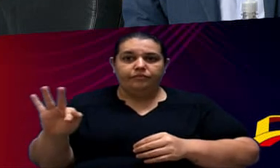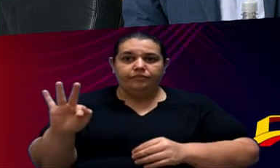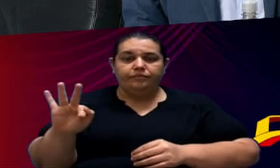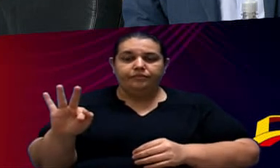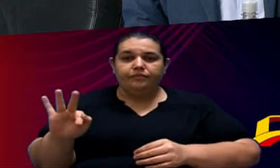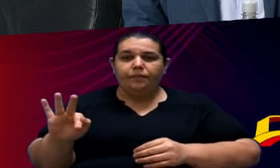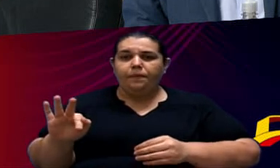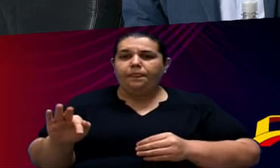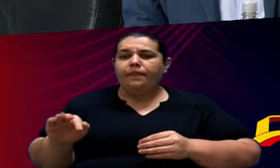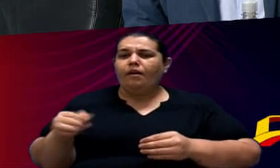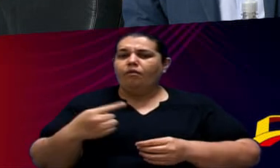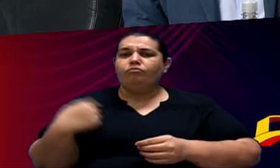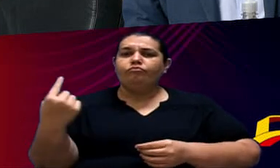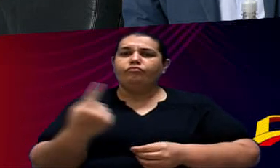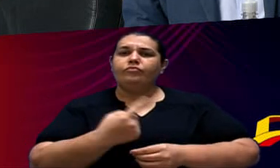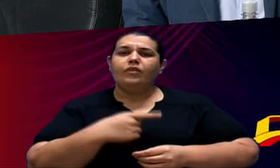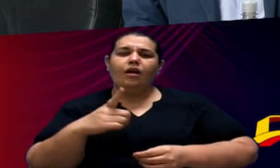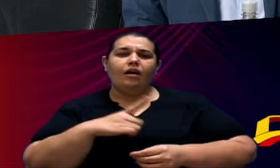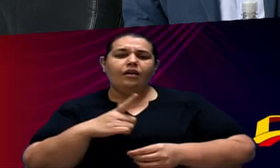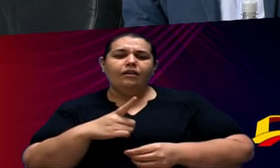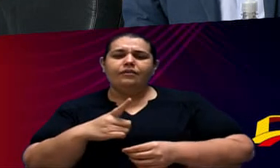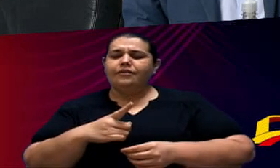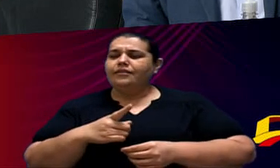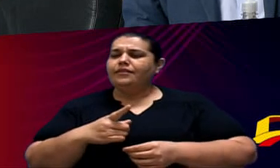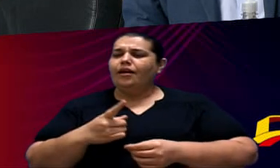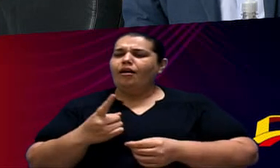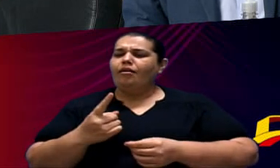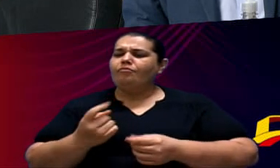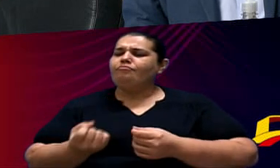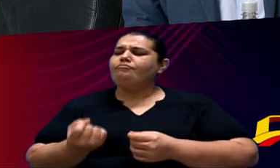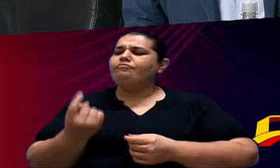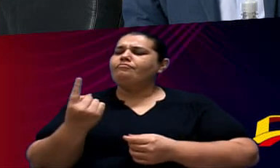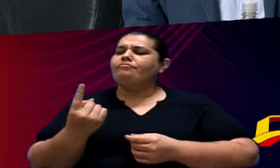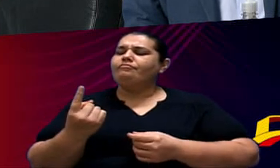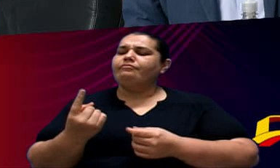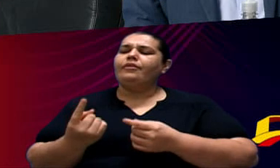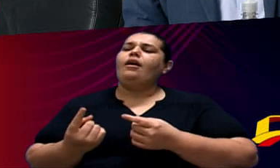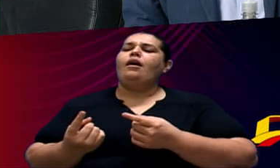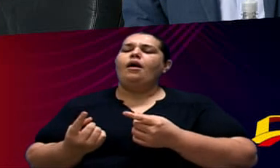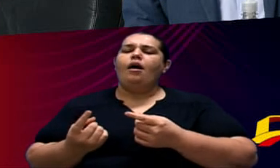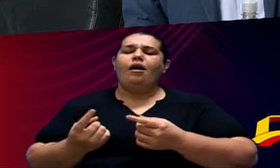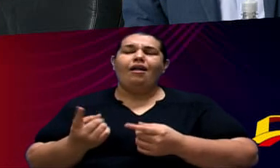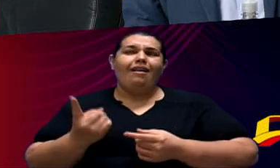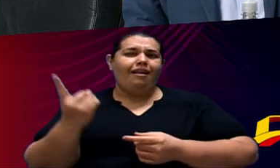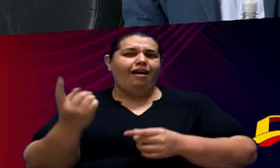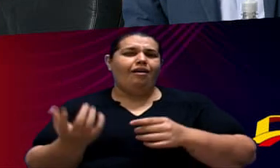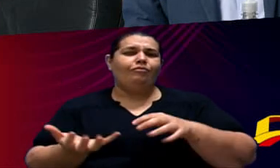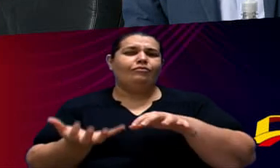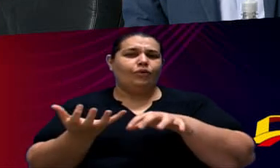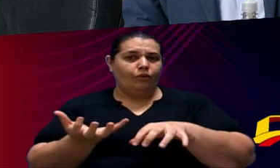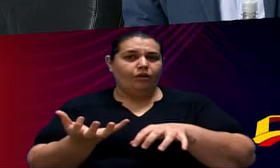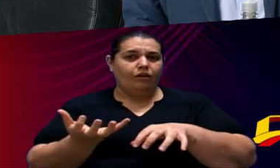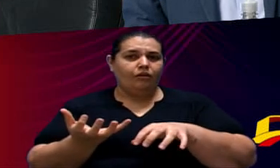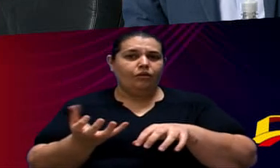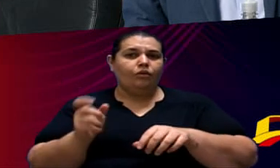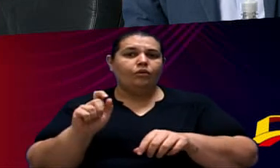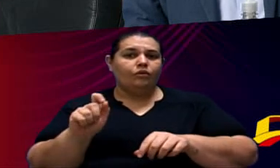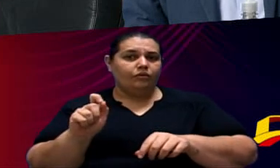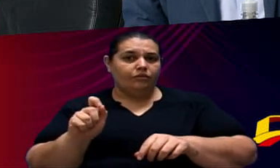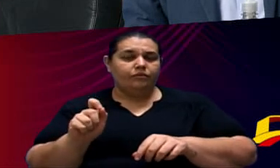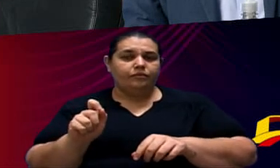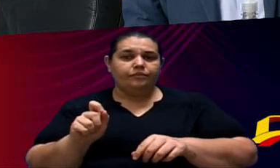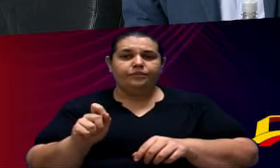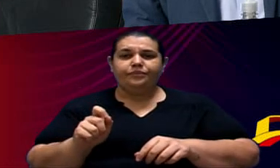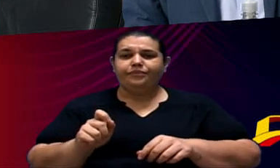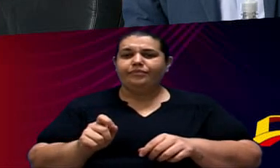Nós Temos Algo Interessante Ali Senhoras e Senhores No Congresso Nacional Falávamos Há